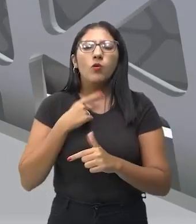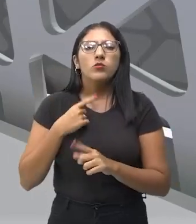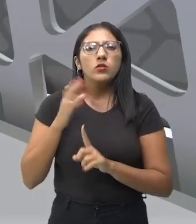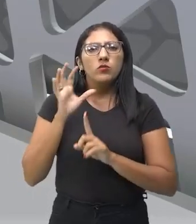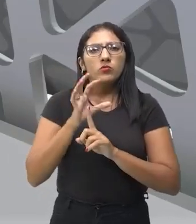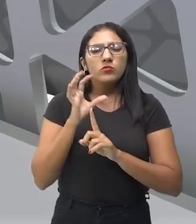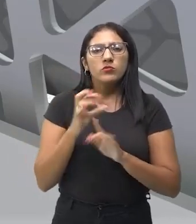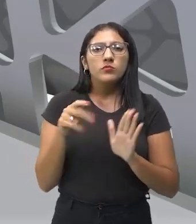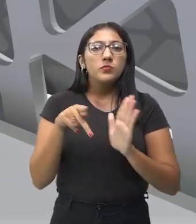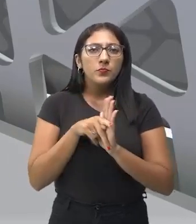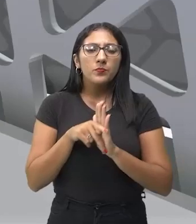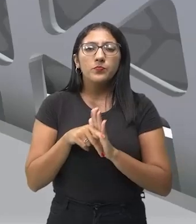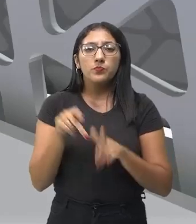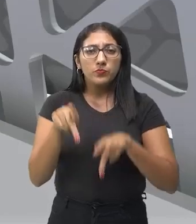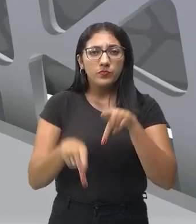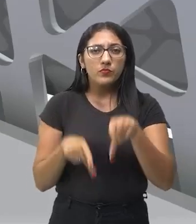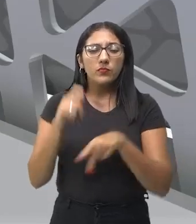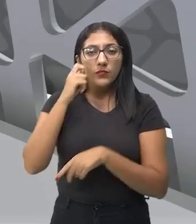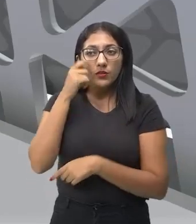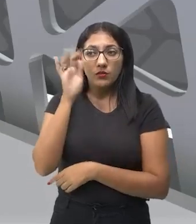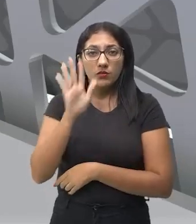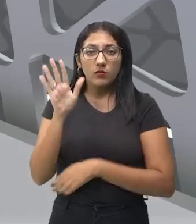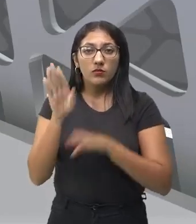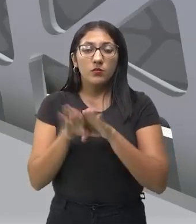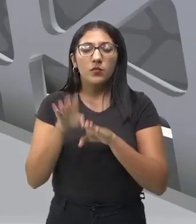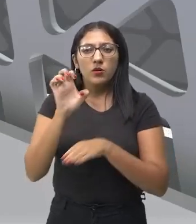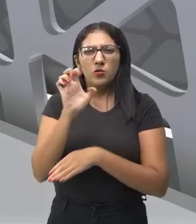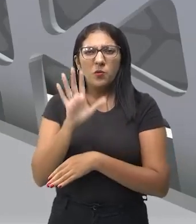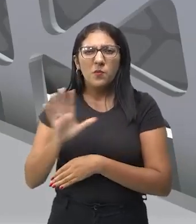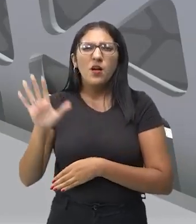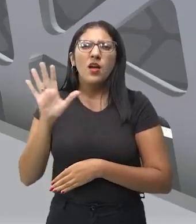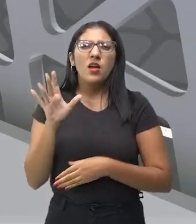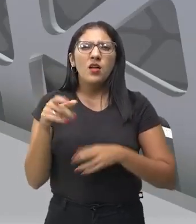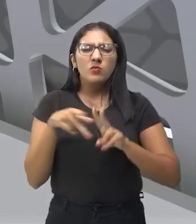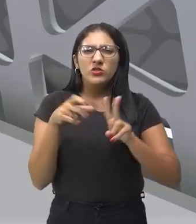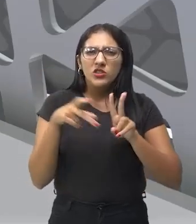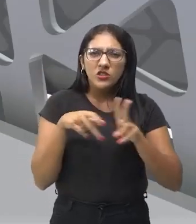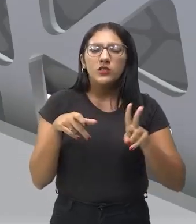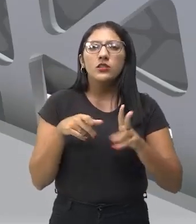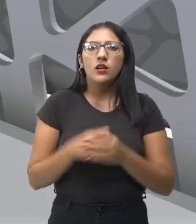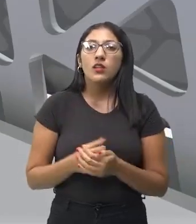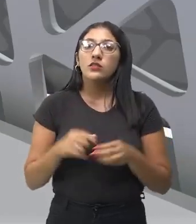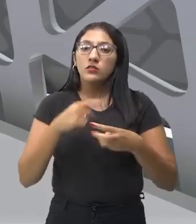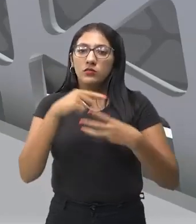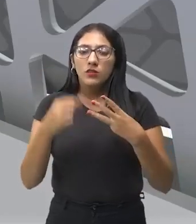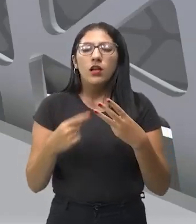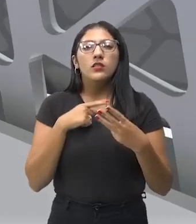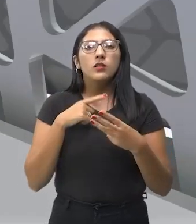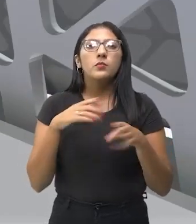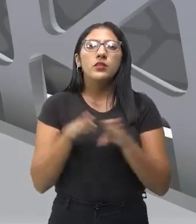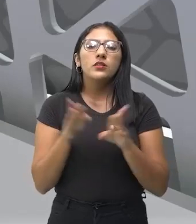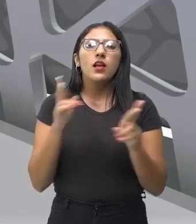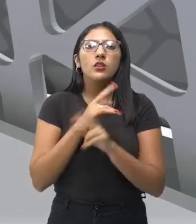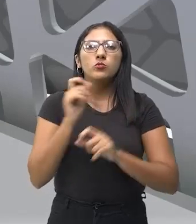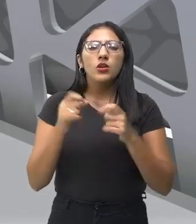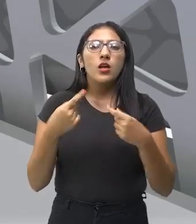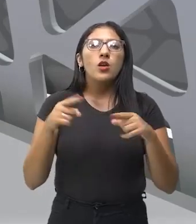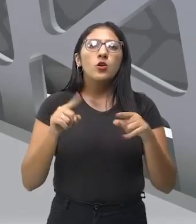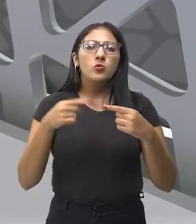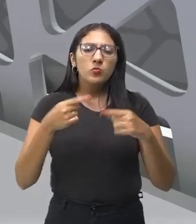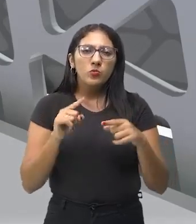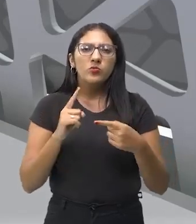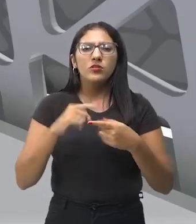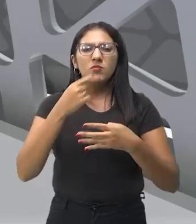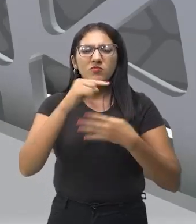tanto dos africanos, quanto dos europeus e dos indígenas, eles também estão presentes na música. Quando nós